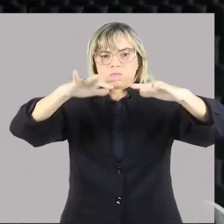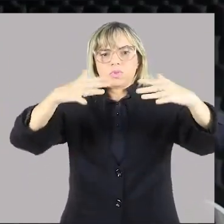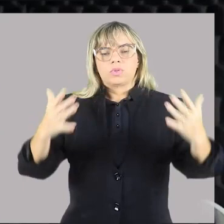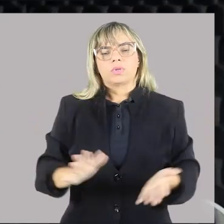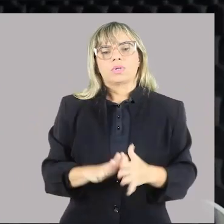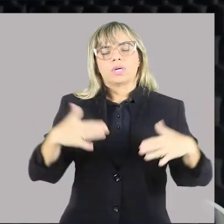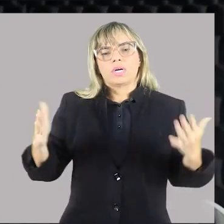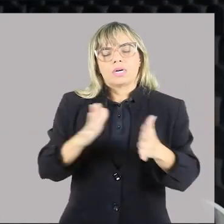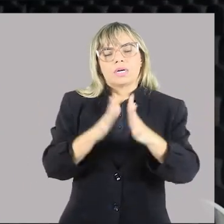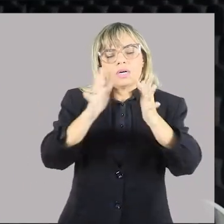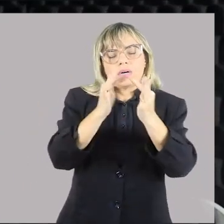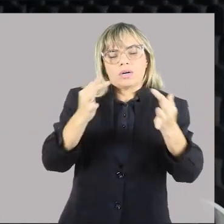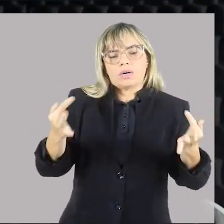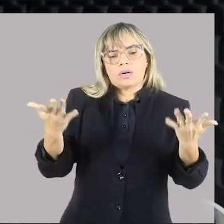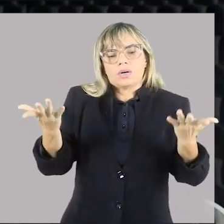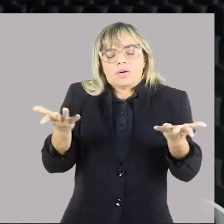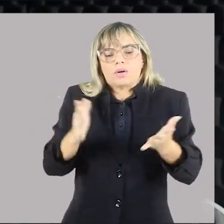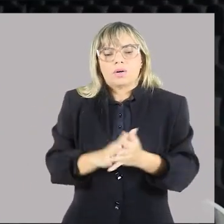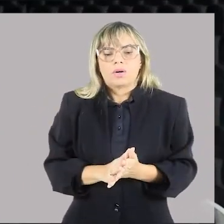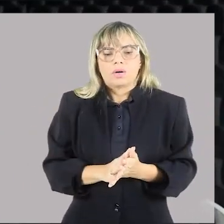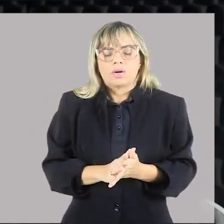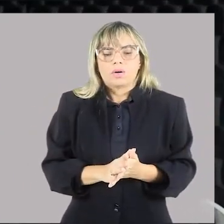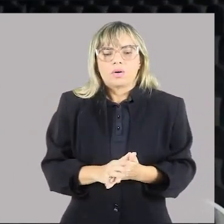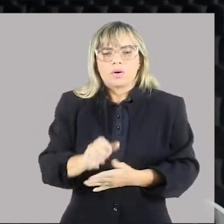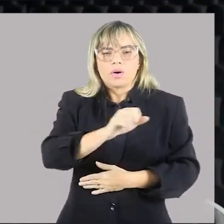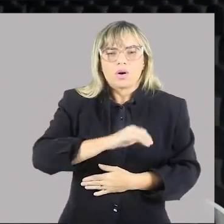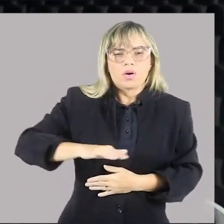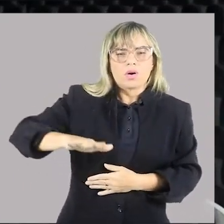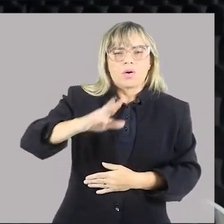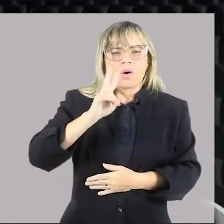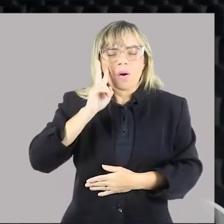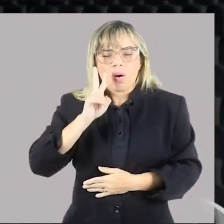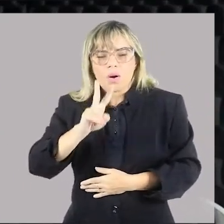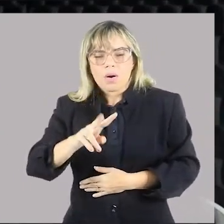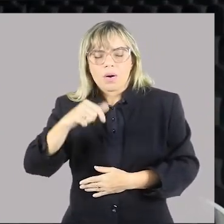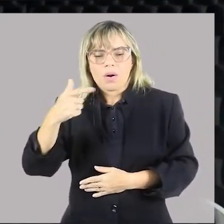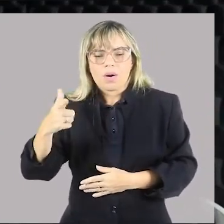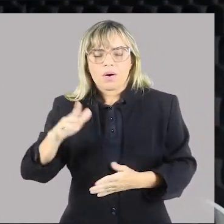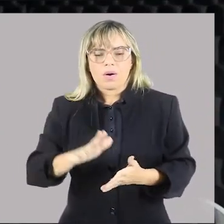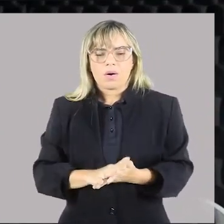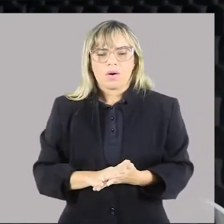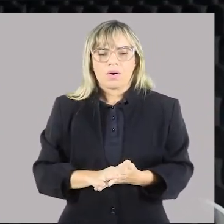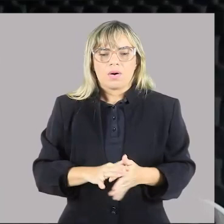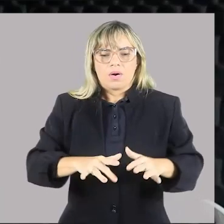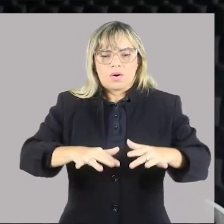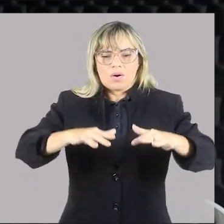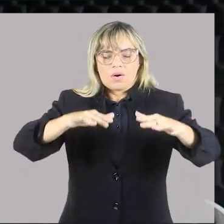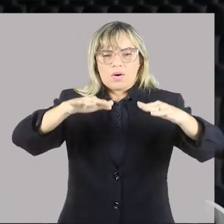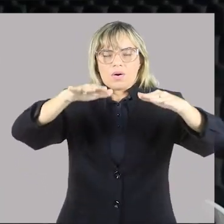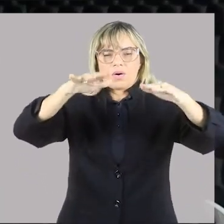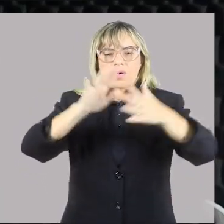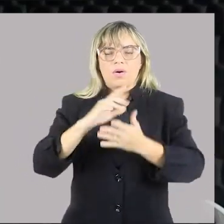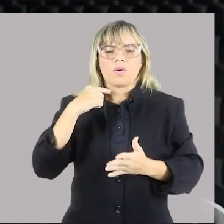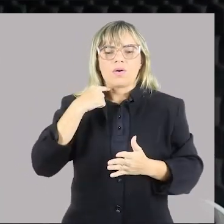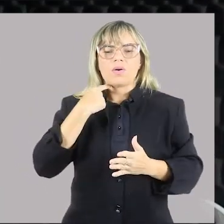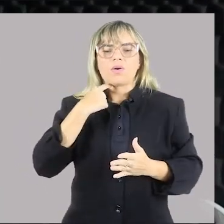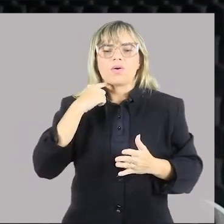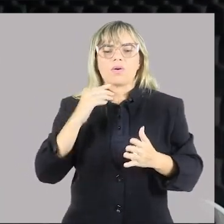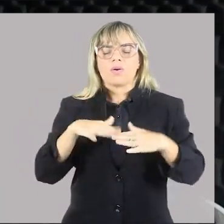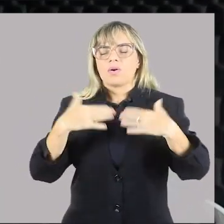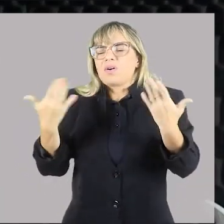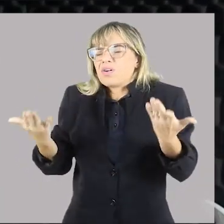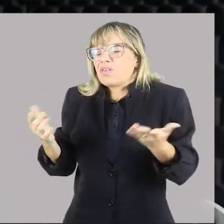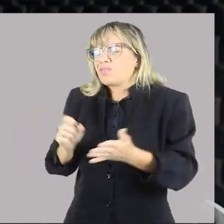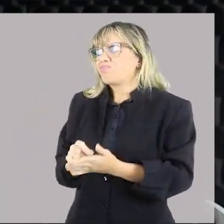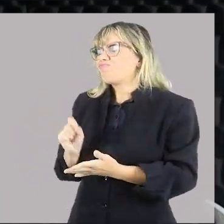as enchentes. É simples. E aí qual é o cenário com os alagamentos, as inundações, e as enchentes? Aí fica abarrotado de lixo. Quem que será que